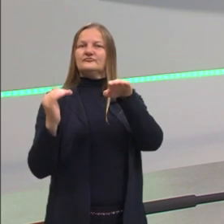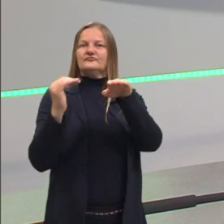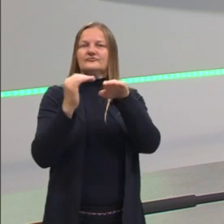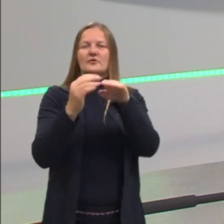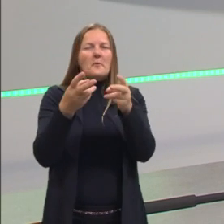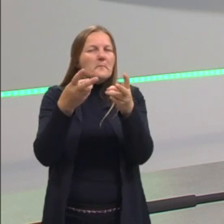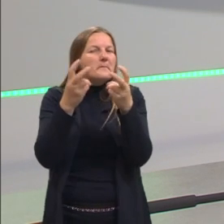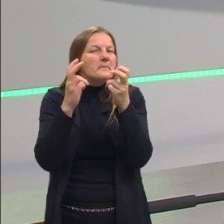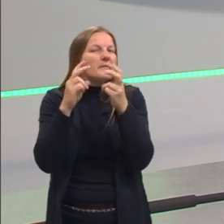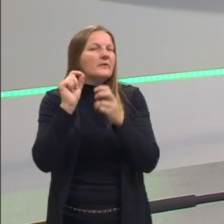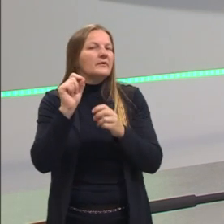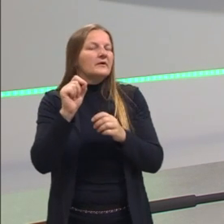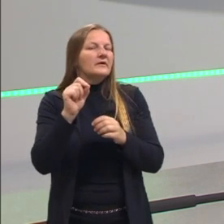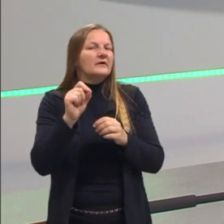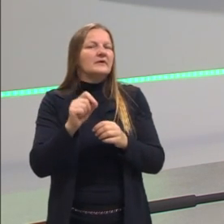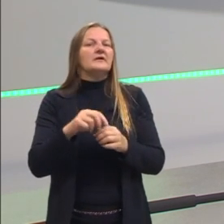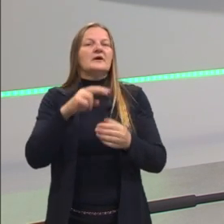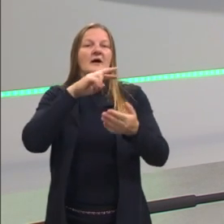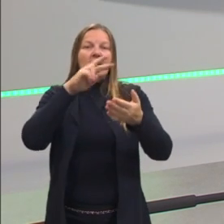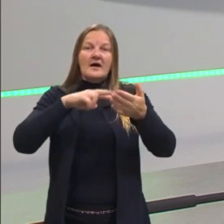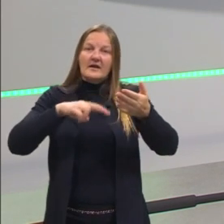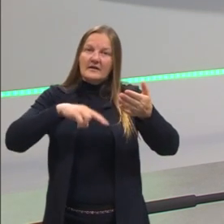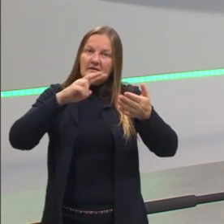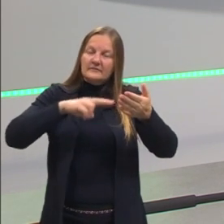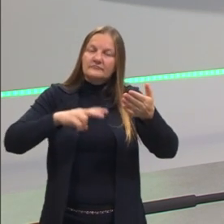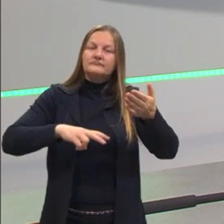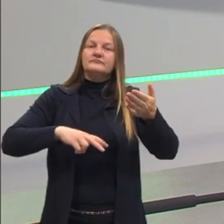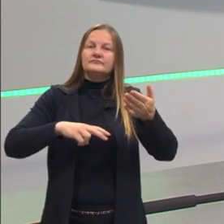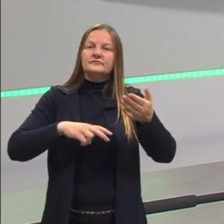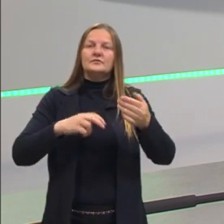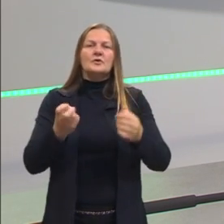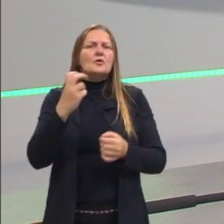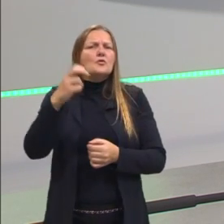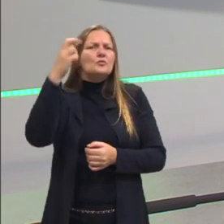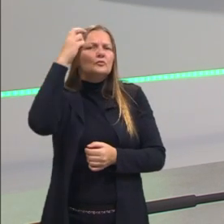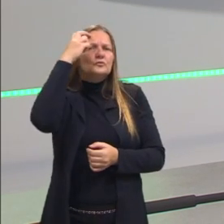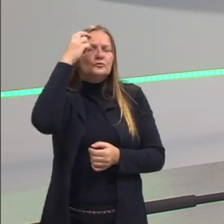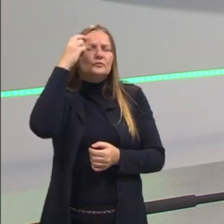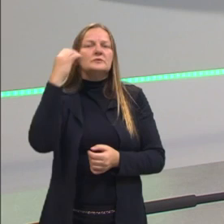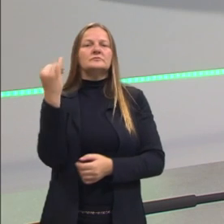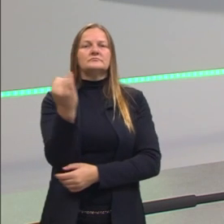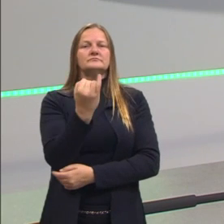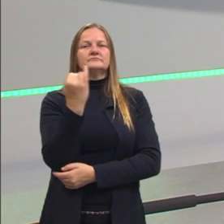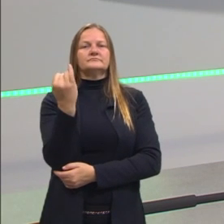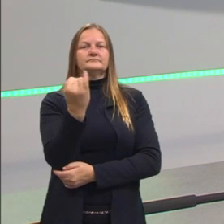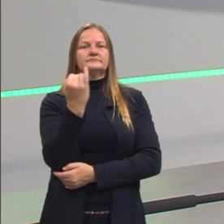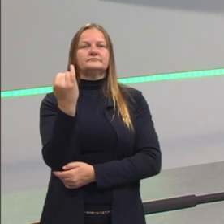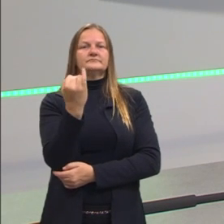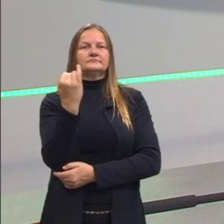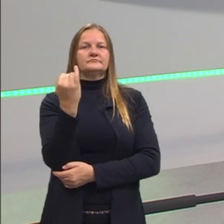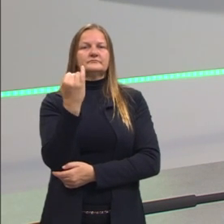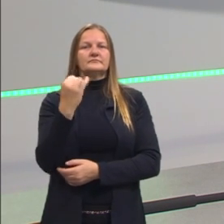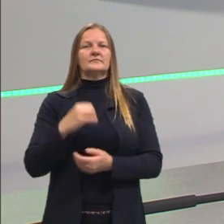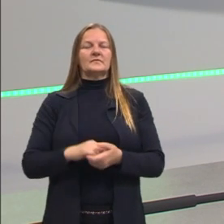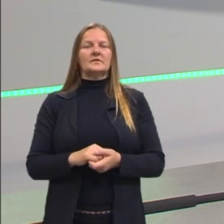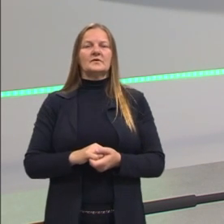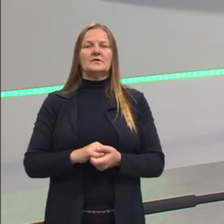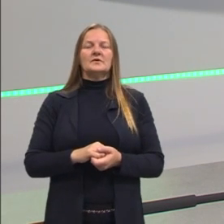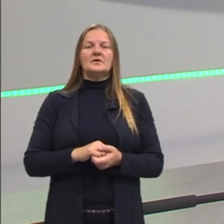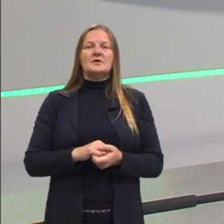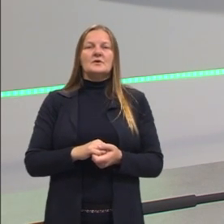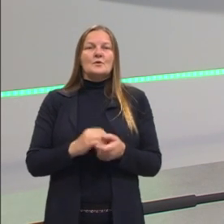percebeu? Que a leitura, que o processo cultural, que ter o processo cultural nas mãos